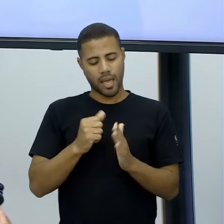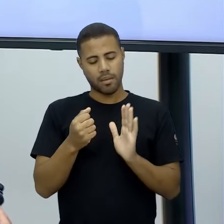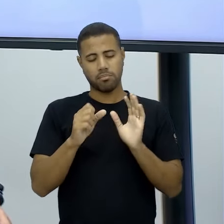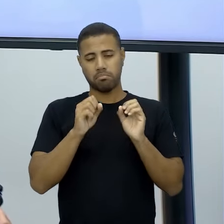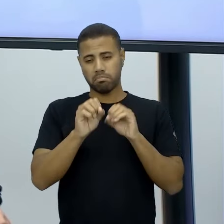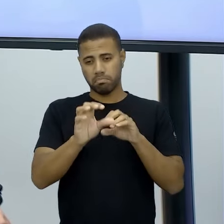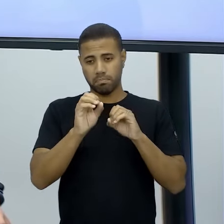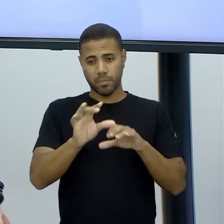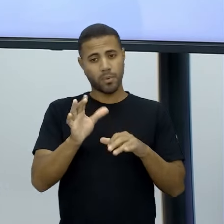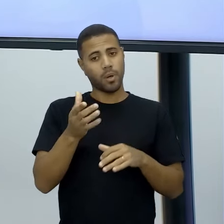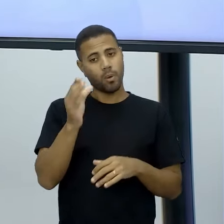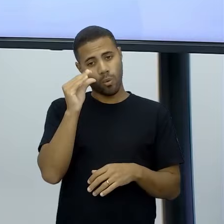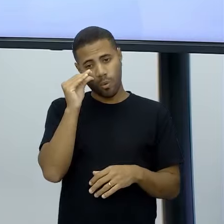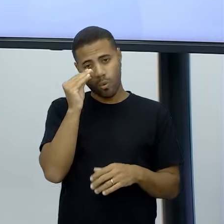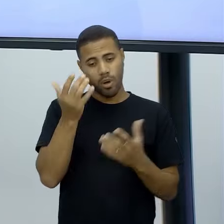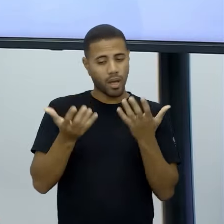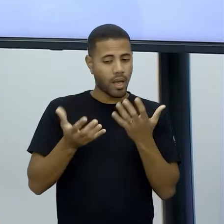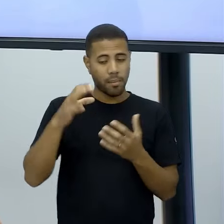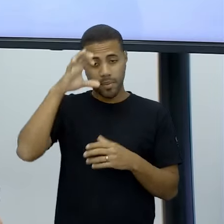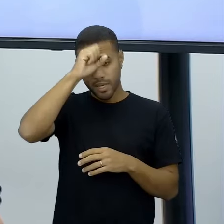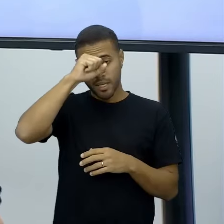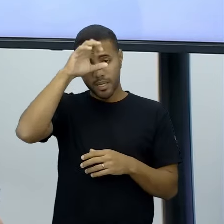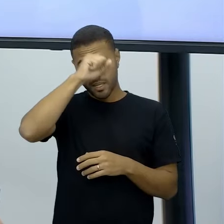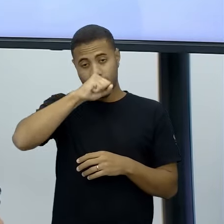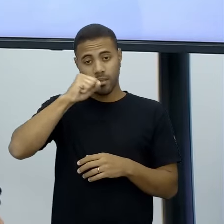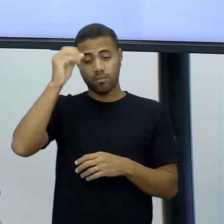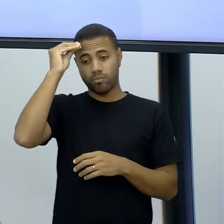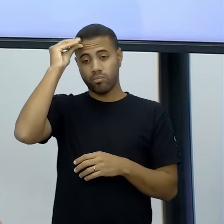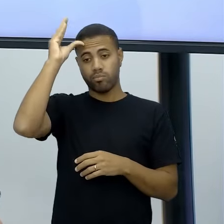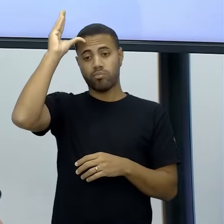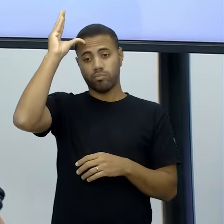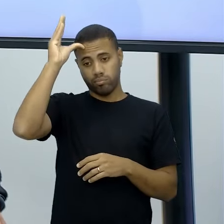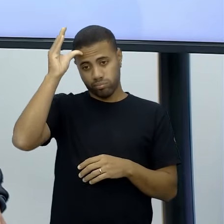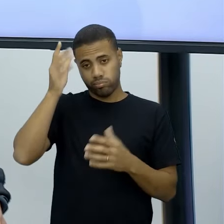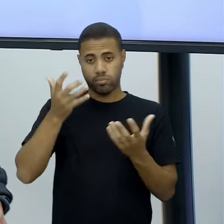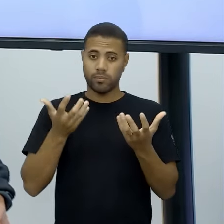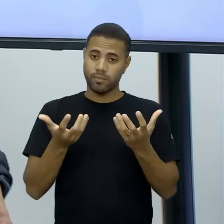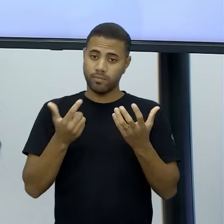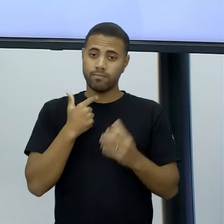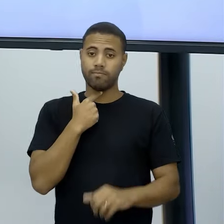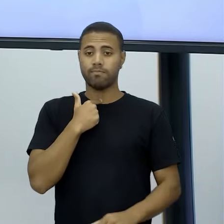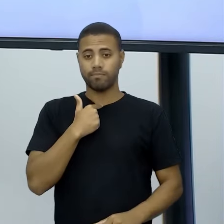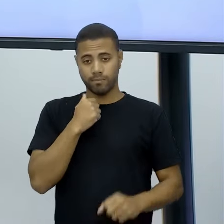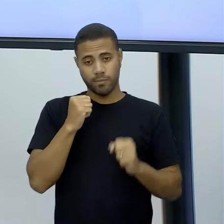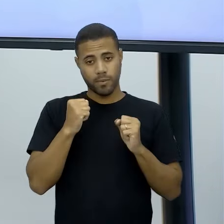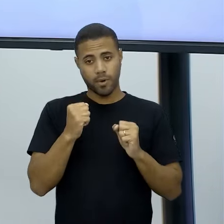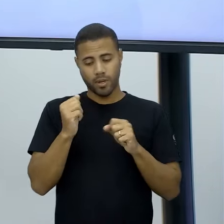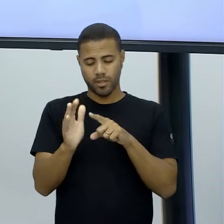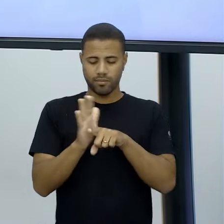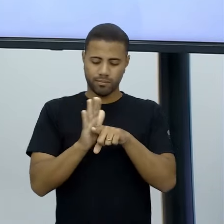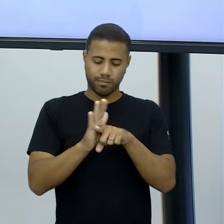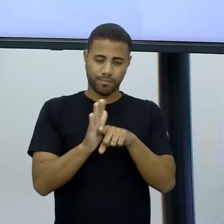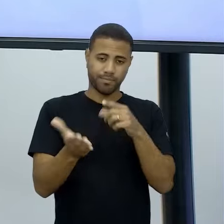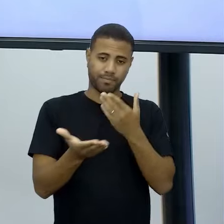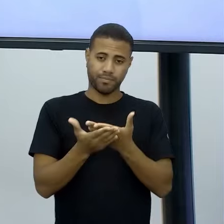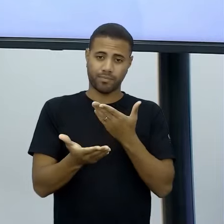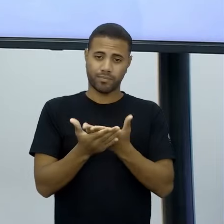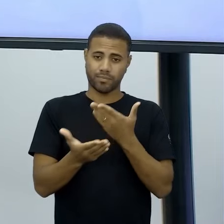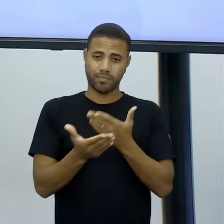curiosidade, tiver legalzinho aí, buscar mais conhecimento, buscar toda a estrutura, buscar todo o roteiro, Todo o